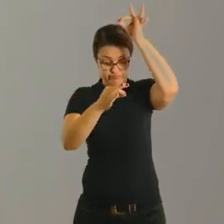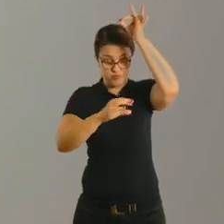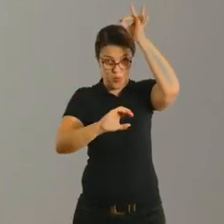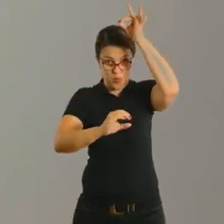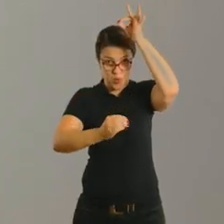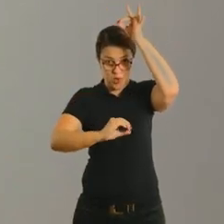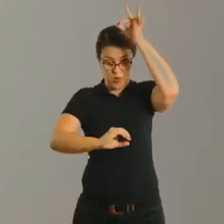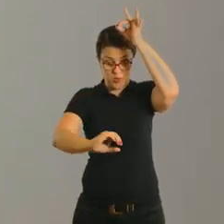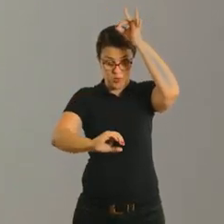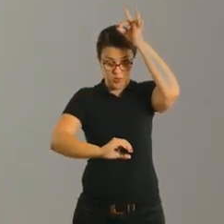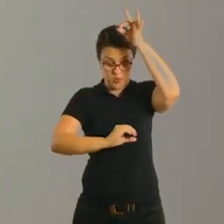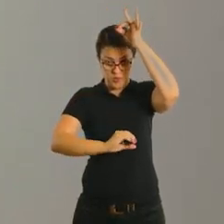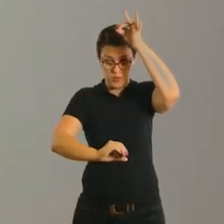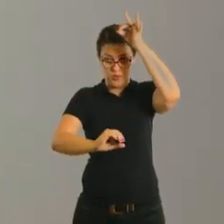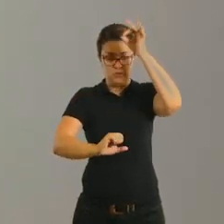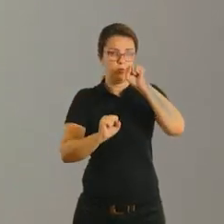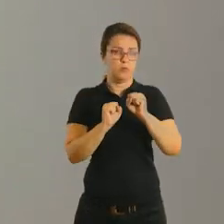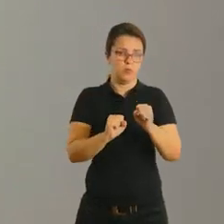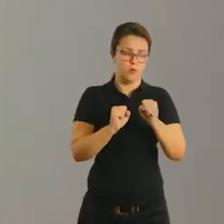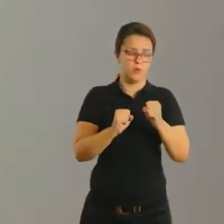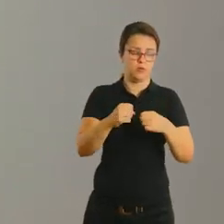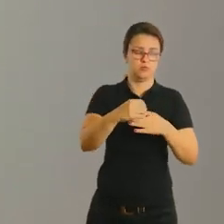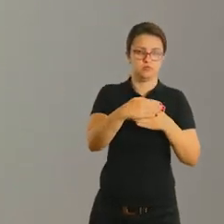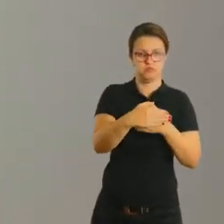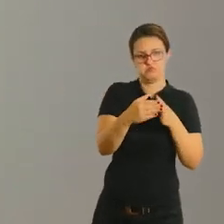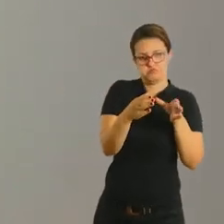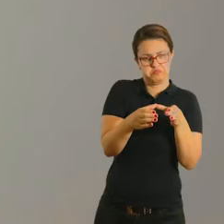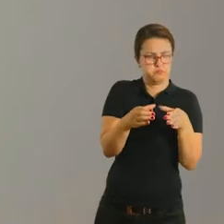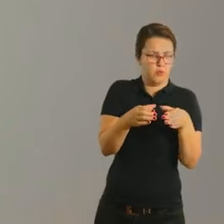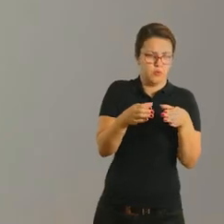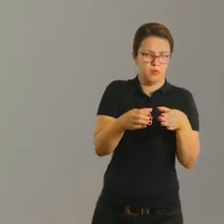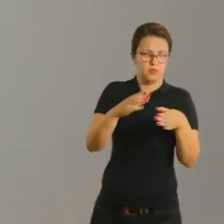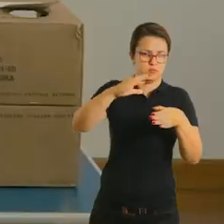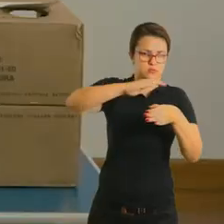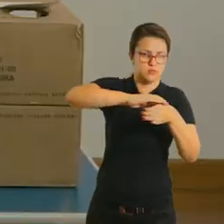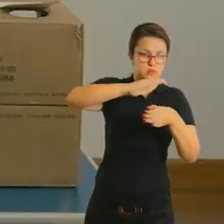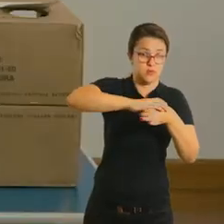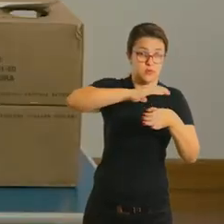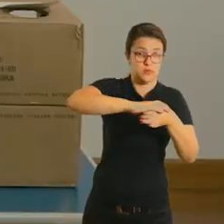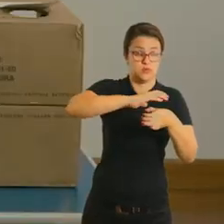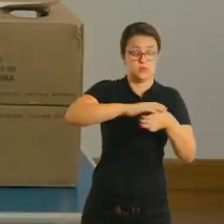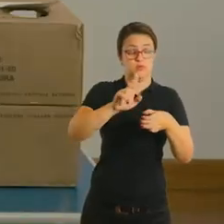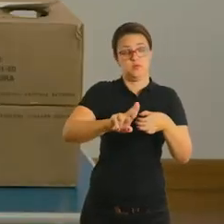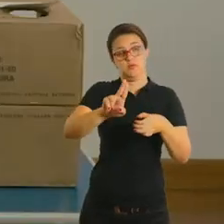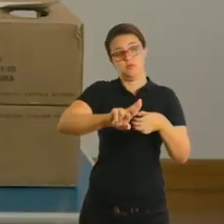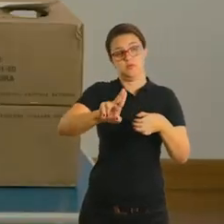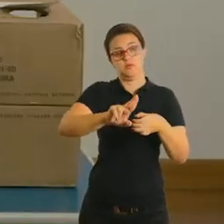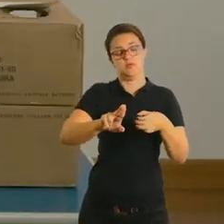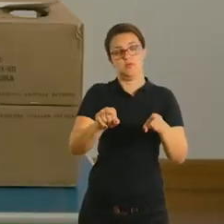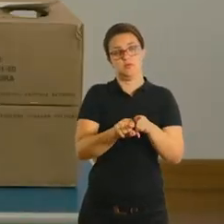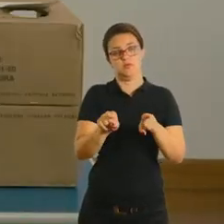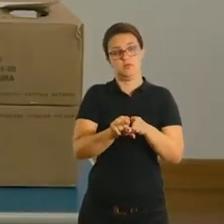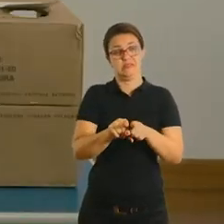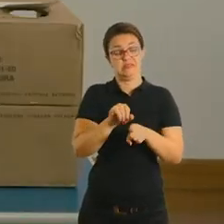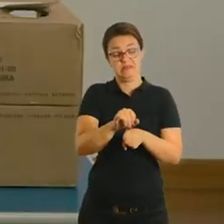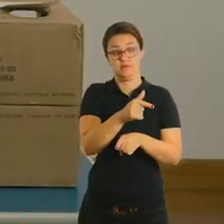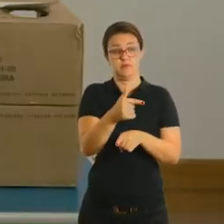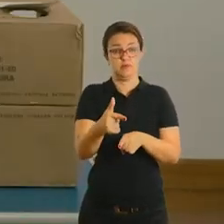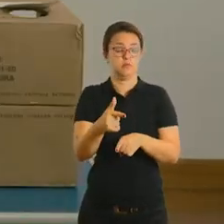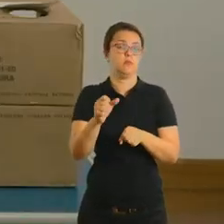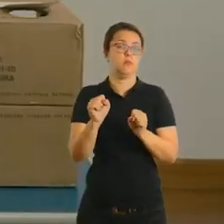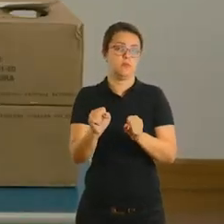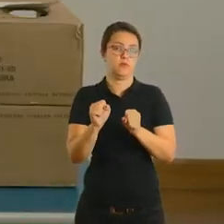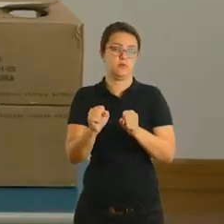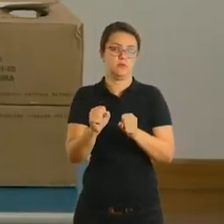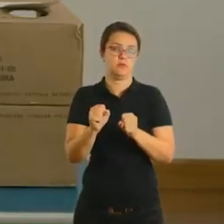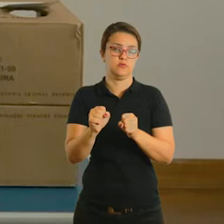você pode usar uma tampinha de pote, de um potinho que você tiver em casa, se você não quiser usar suas tampas, você pode pegar um pedaço de papelão